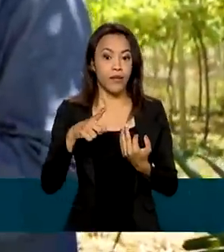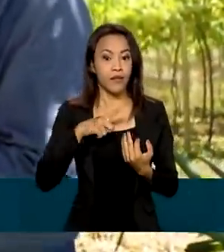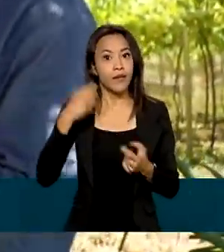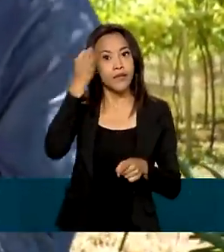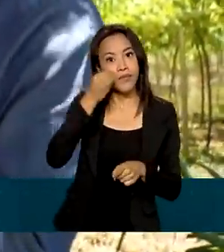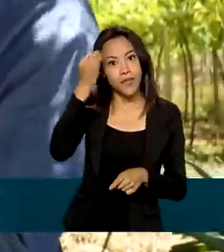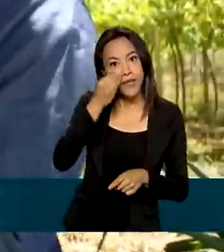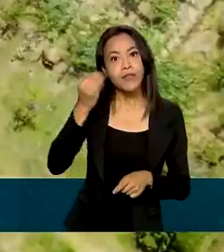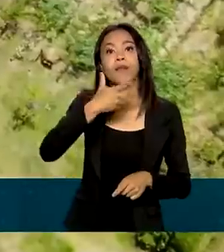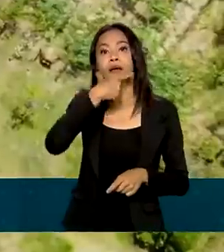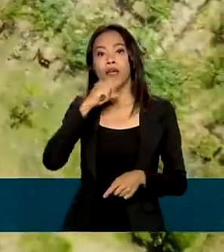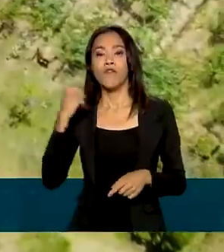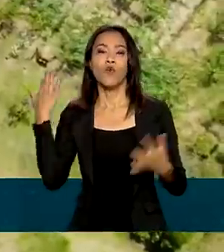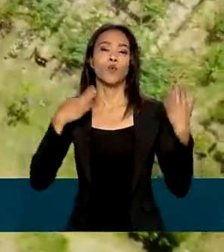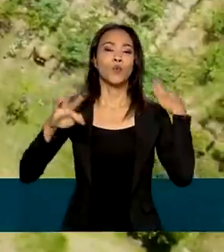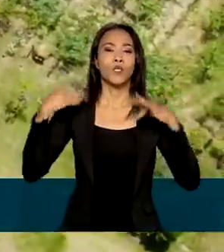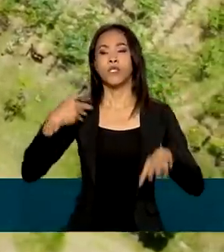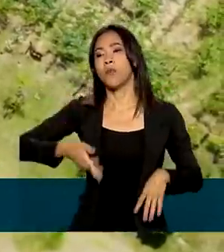para os visitantes.